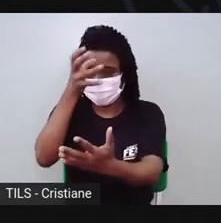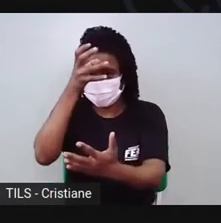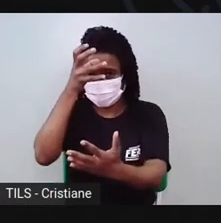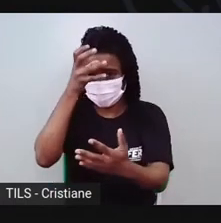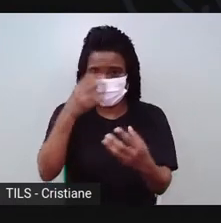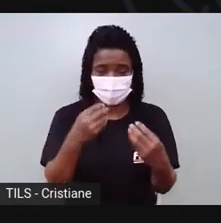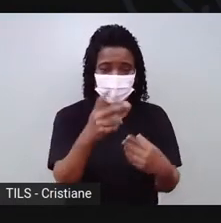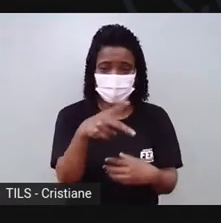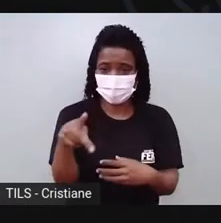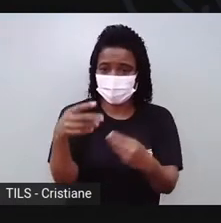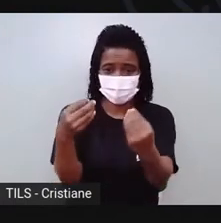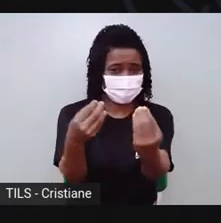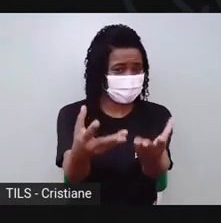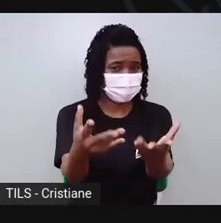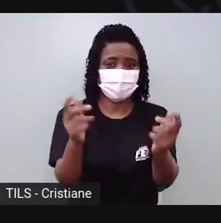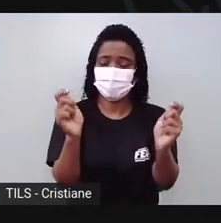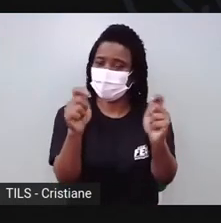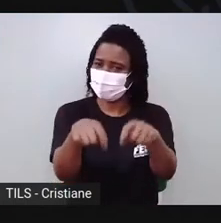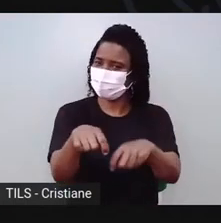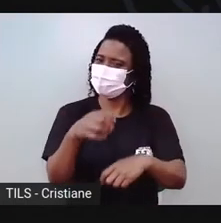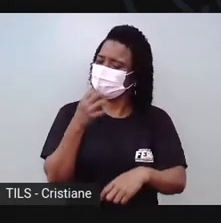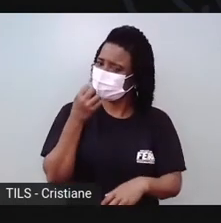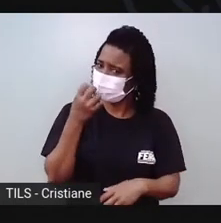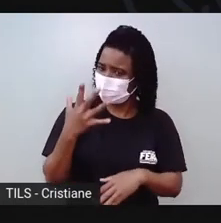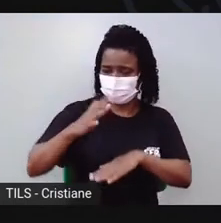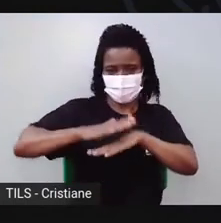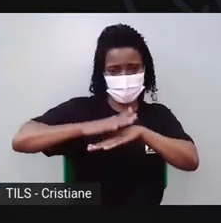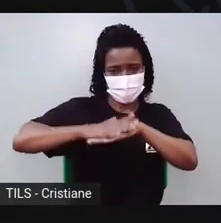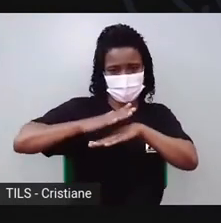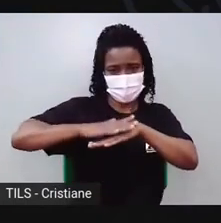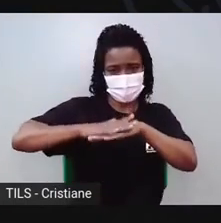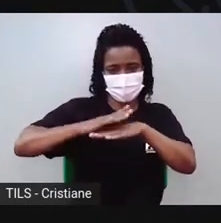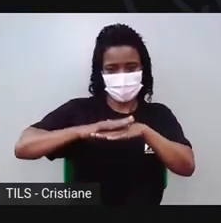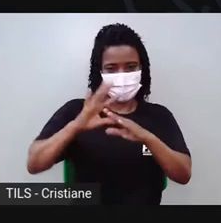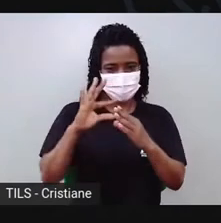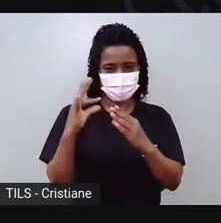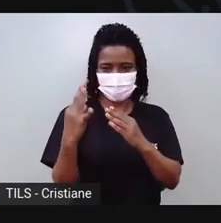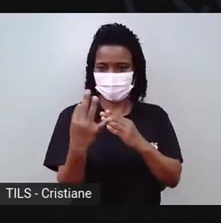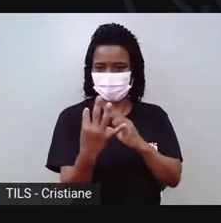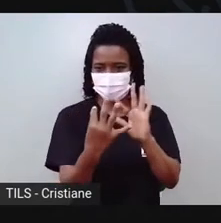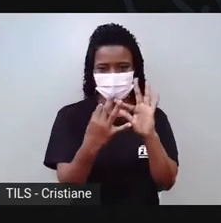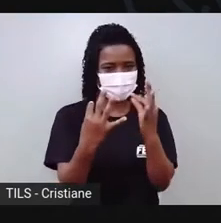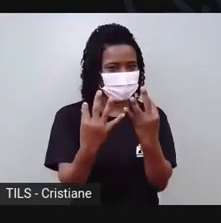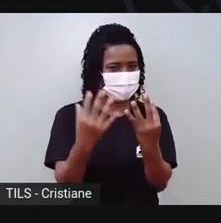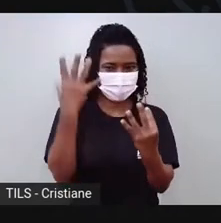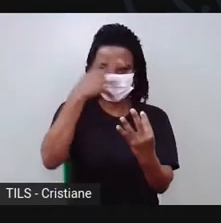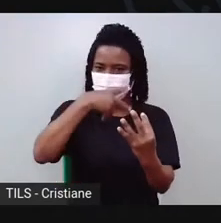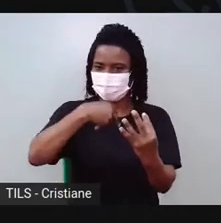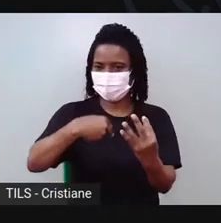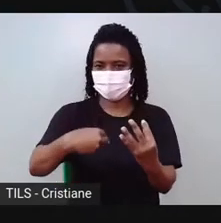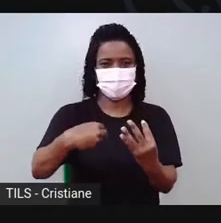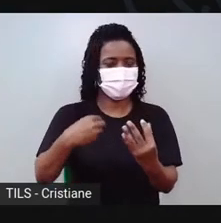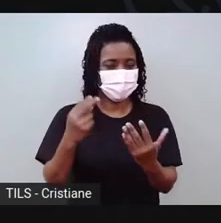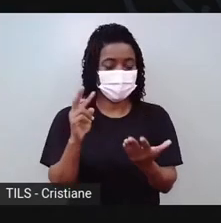A gente dá um presente de uma arte que a gente fez. Quando a pessoa gosta, pra gente é mó agulha.